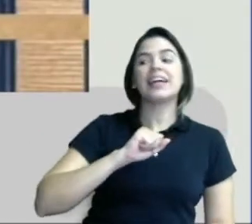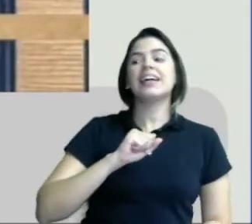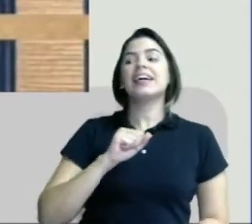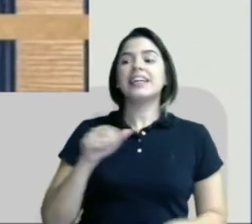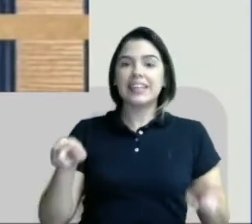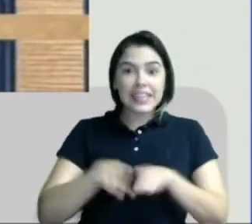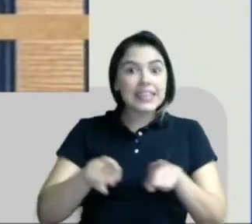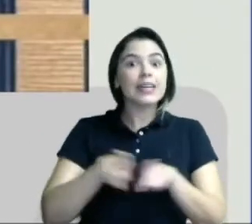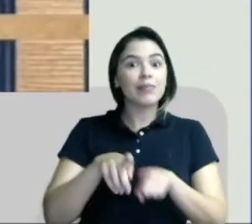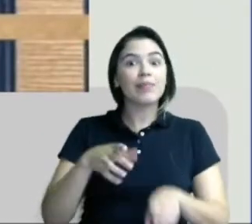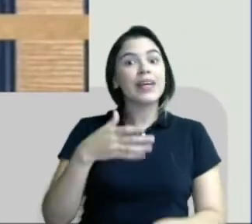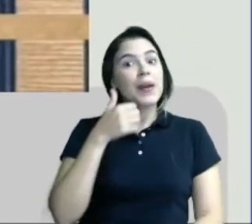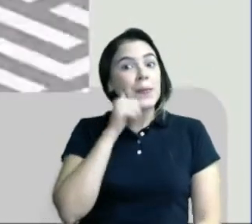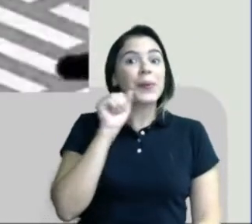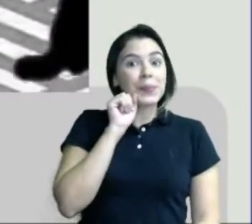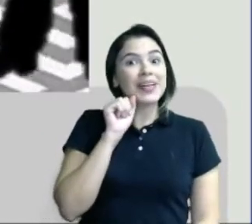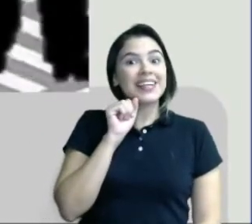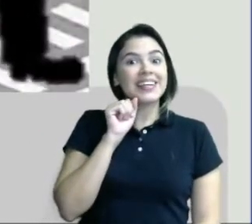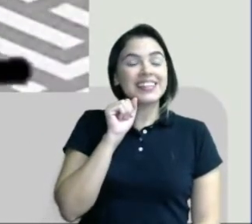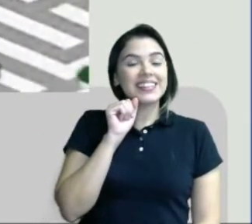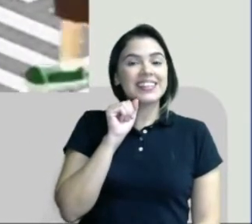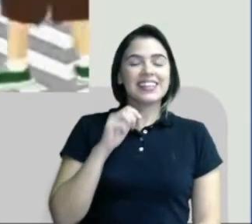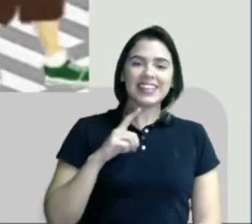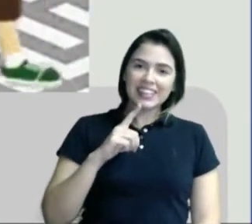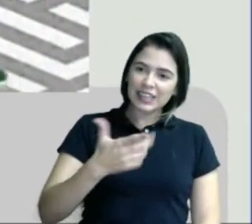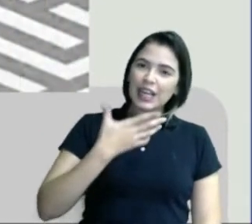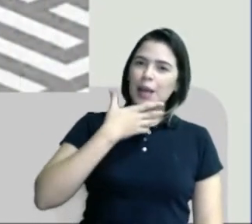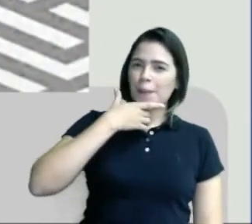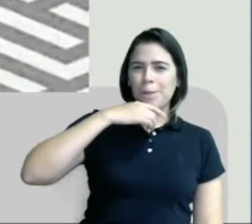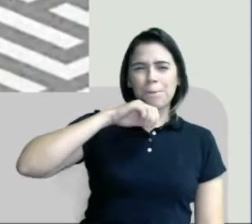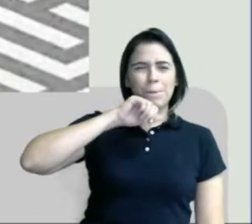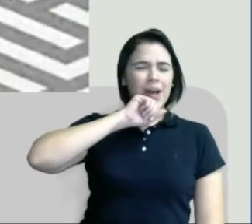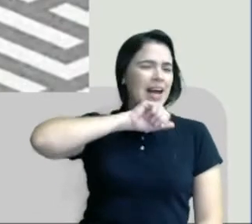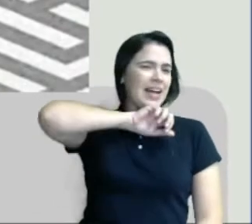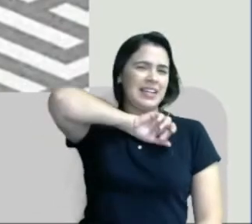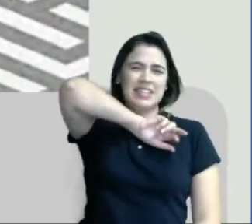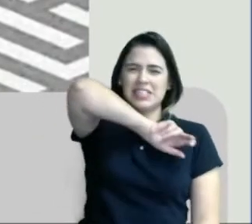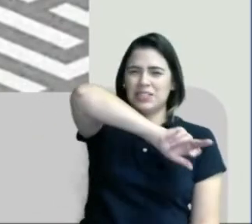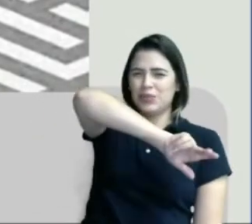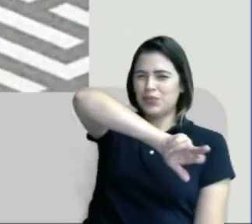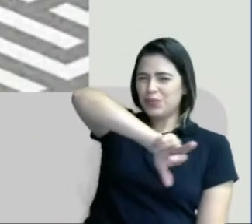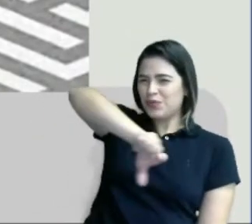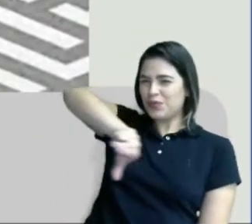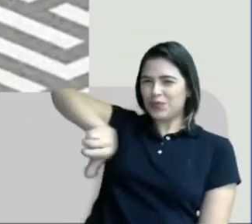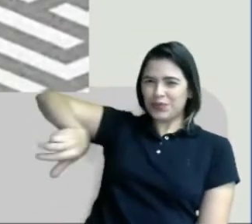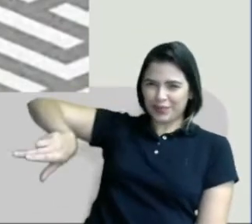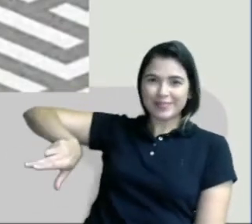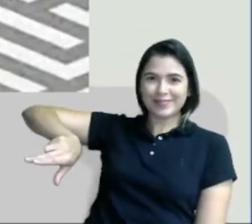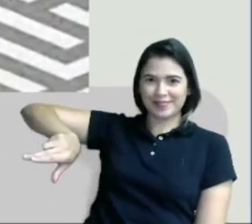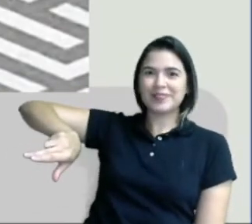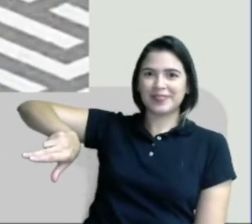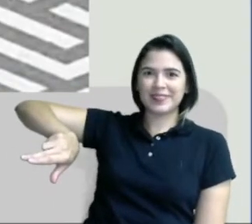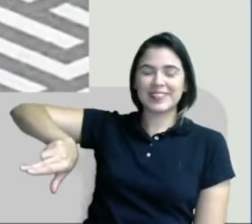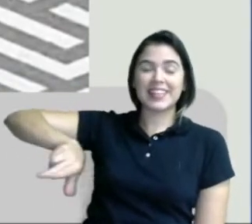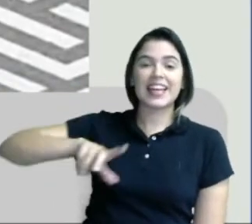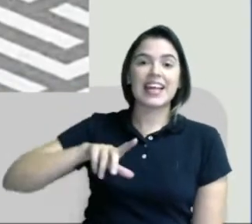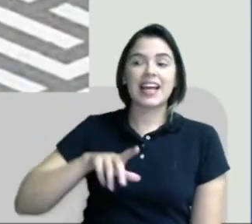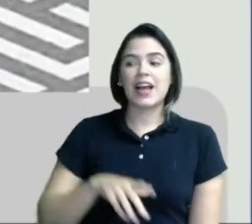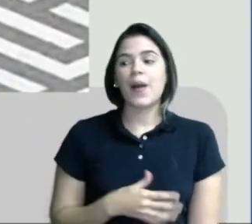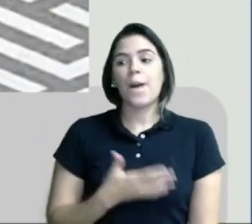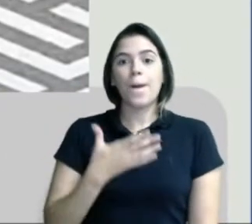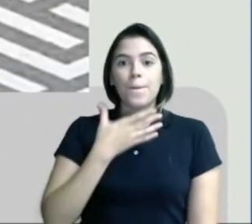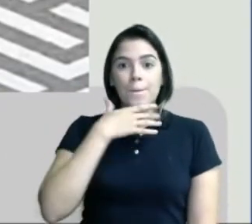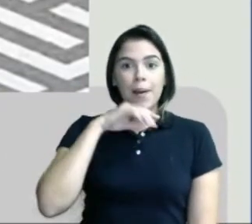é mãe. Tem pai de todos os tipos. Pai